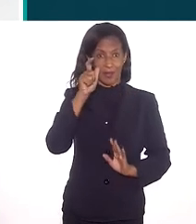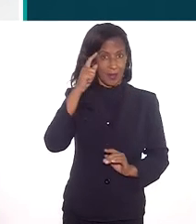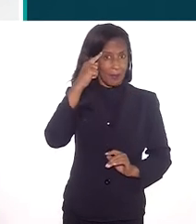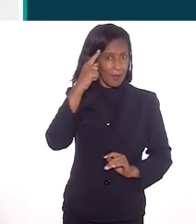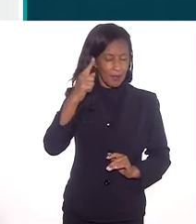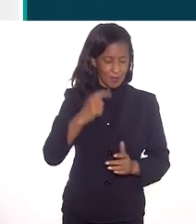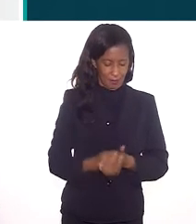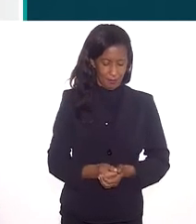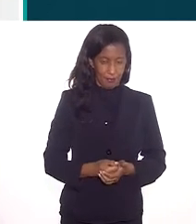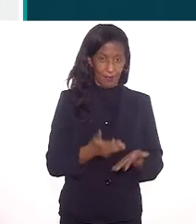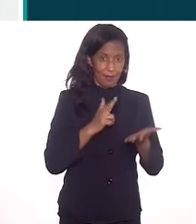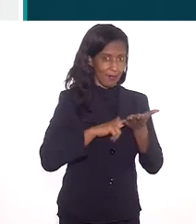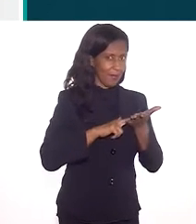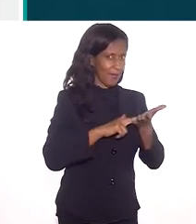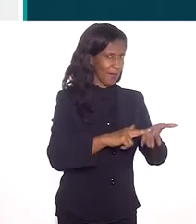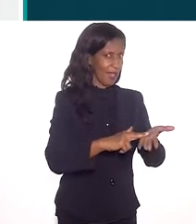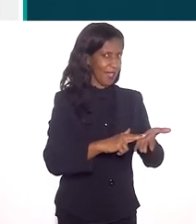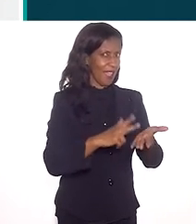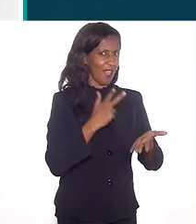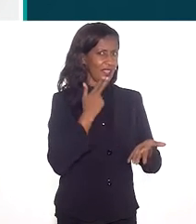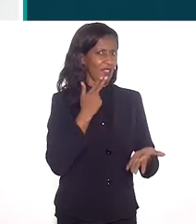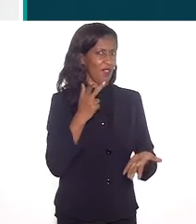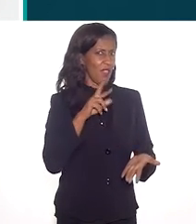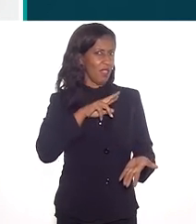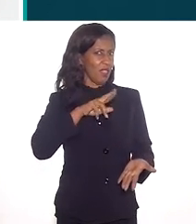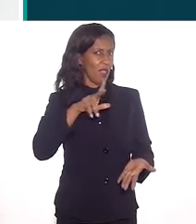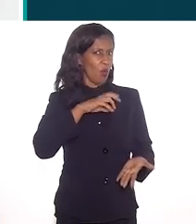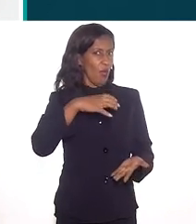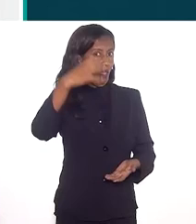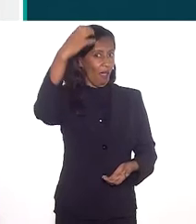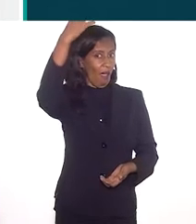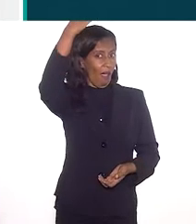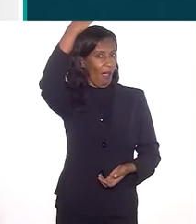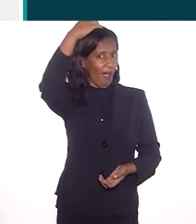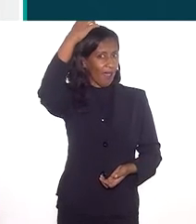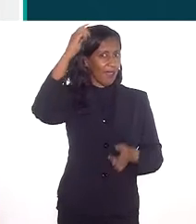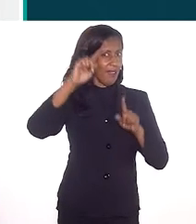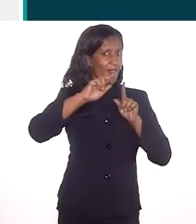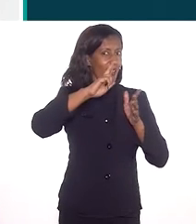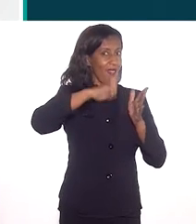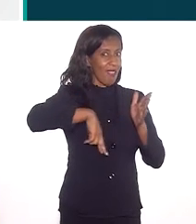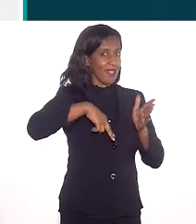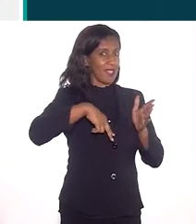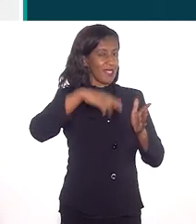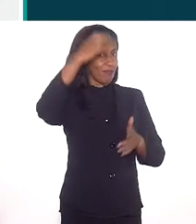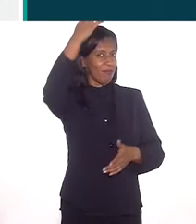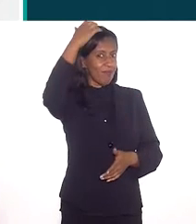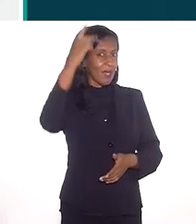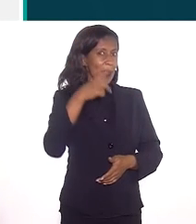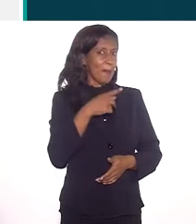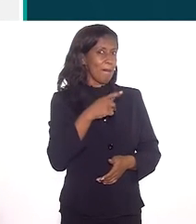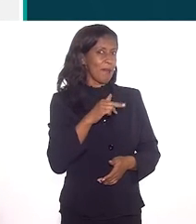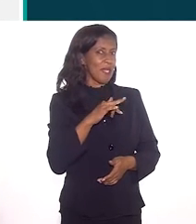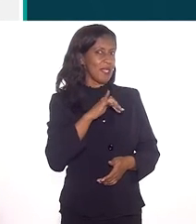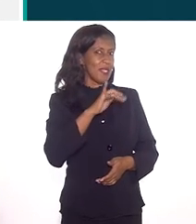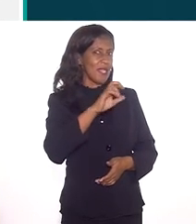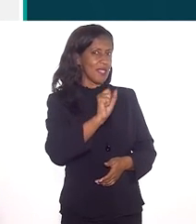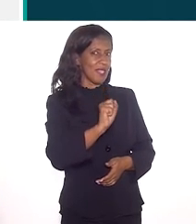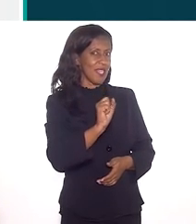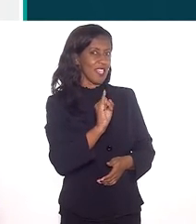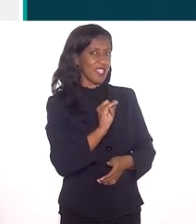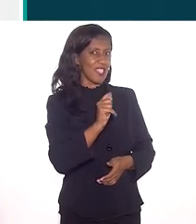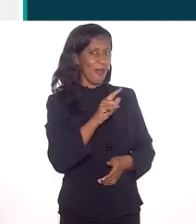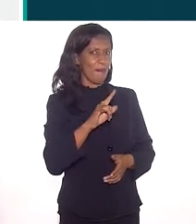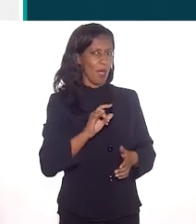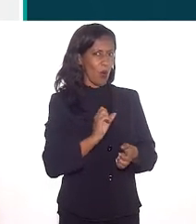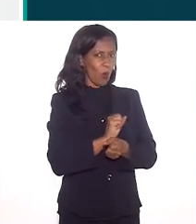Então, é interessante pensar, porque nessa carta eles vão dizer, não foi a rainha, leia-se, princesa Isabel, né, não foi a rainha que nos deu